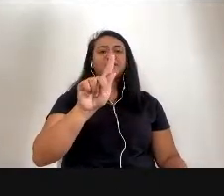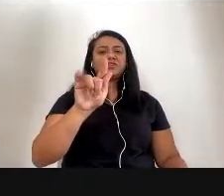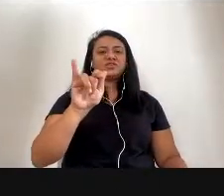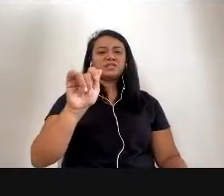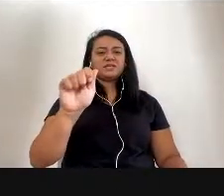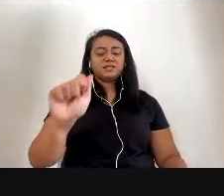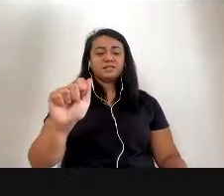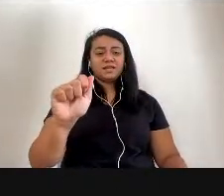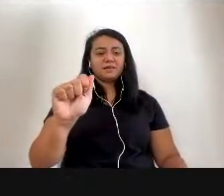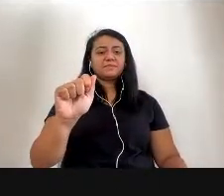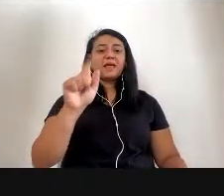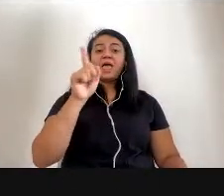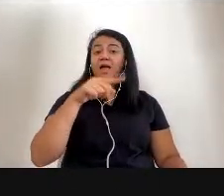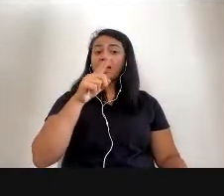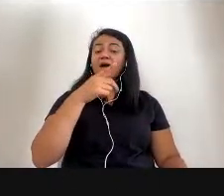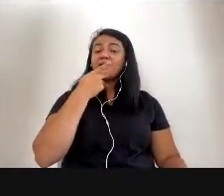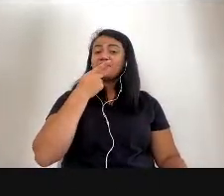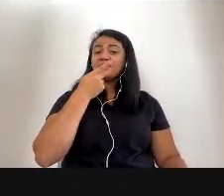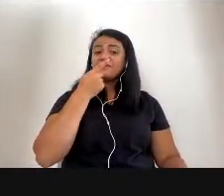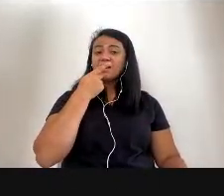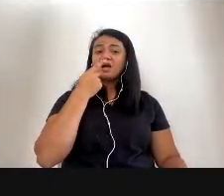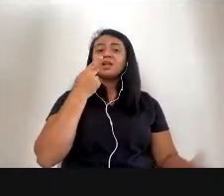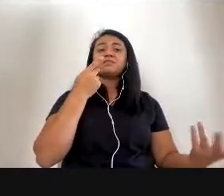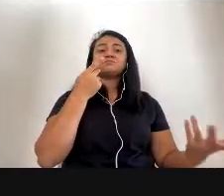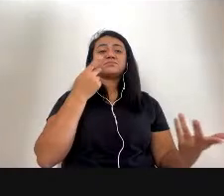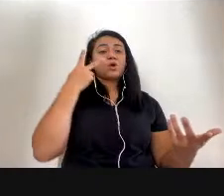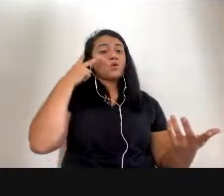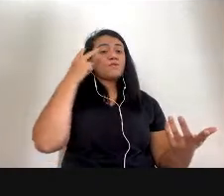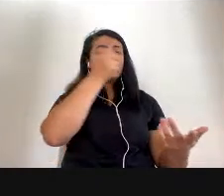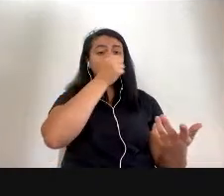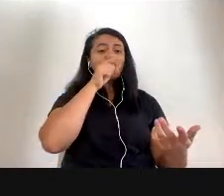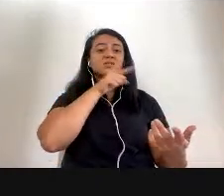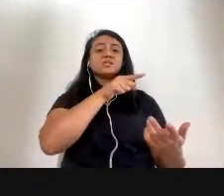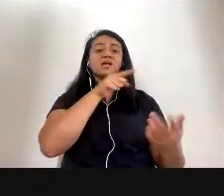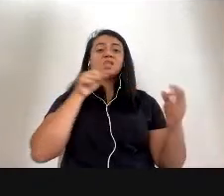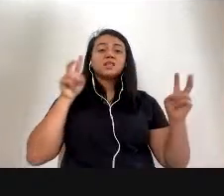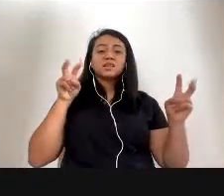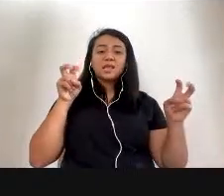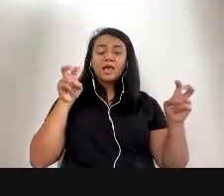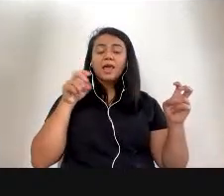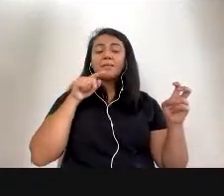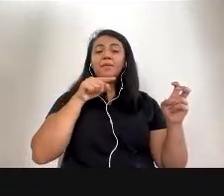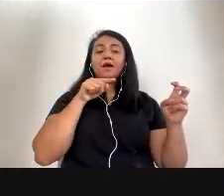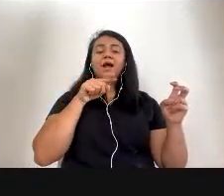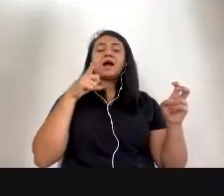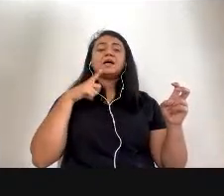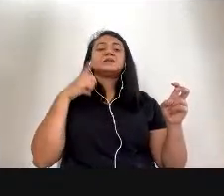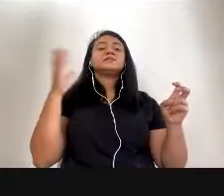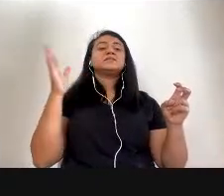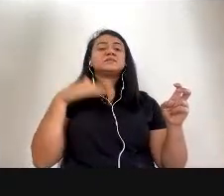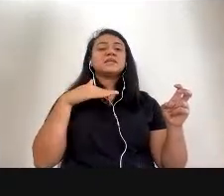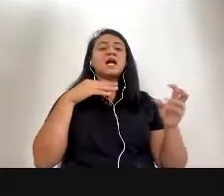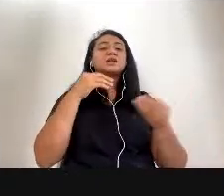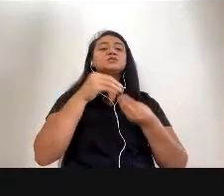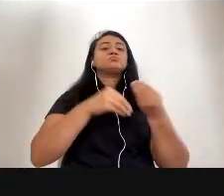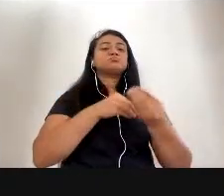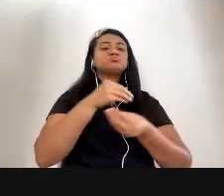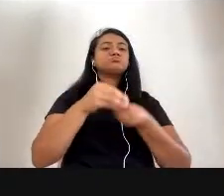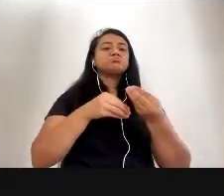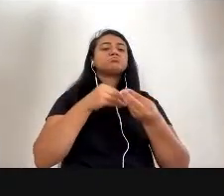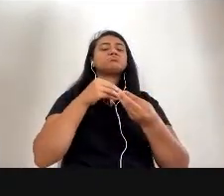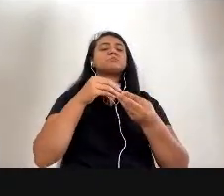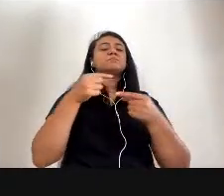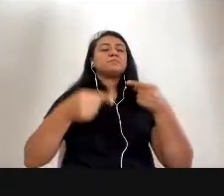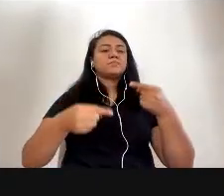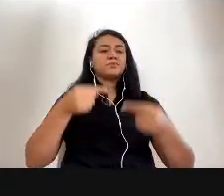bastante propriedade, ele pega esse assunto e ele traz para uma questão política e social dentro de uma